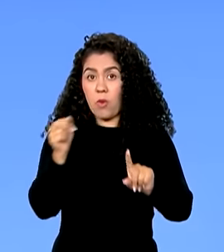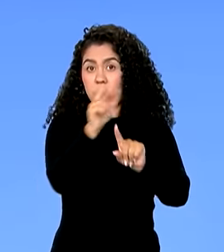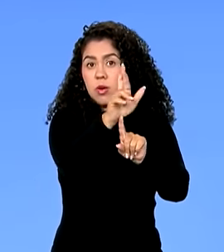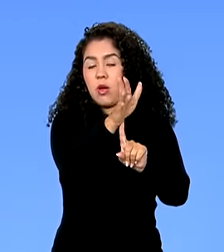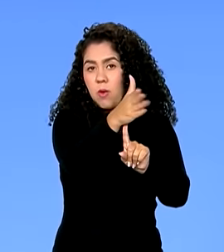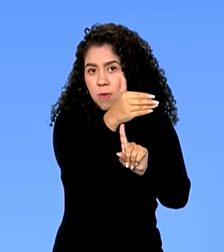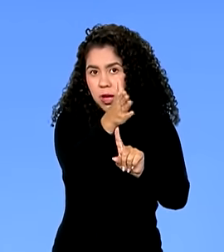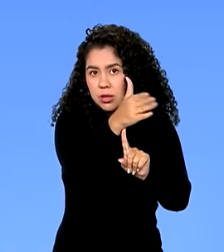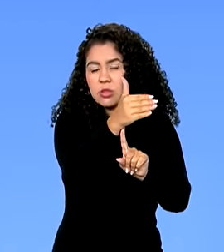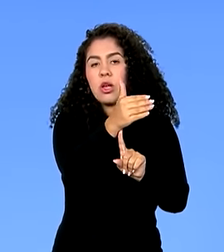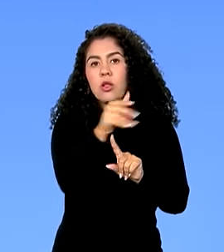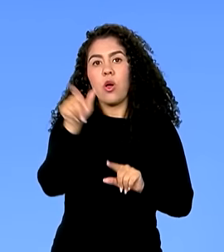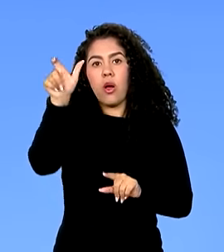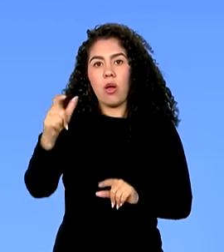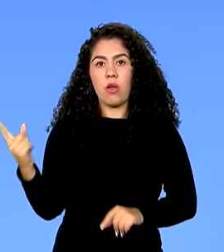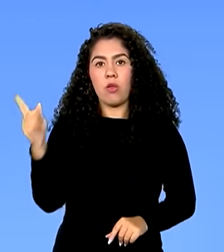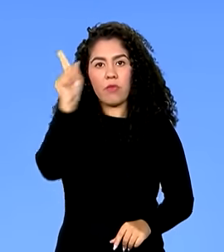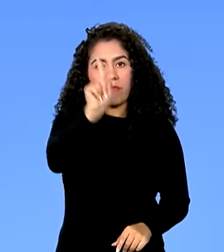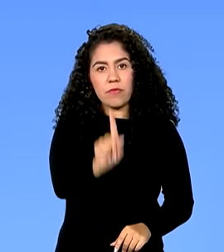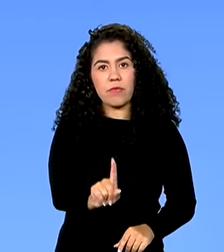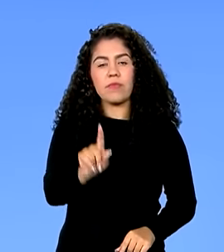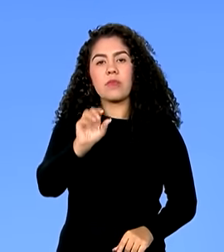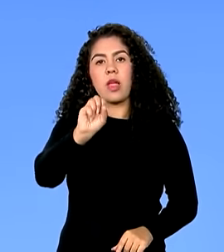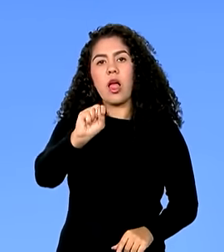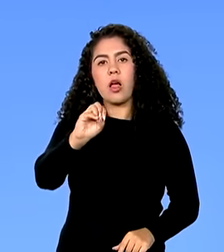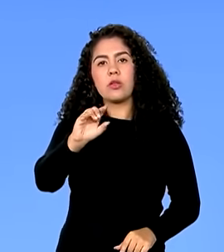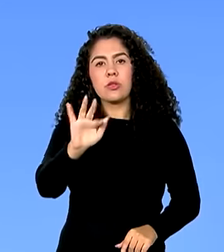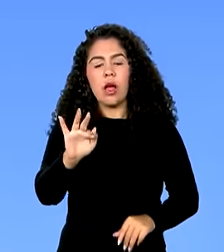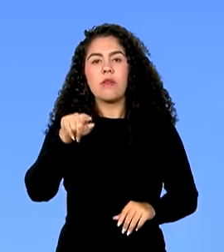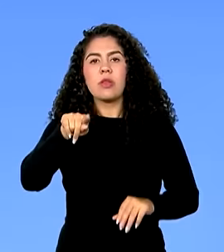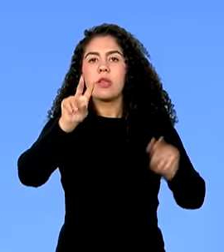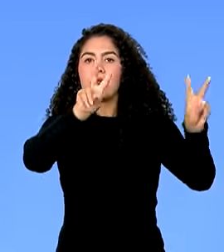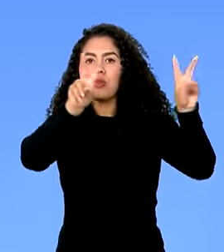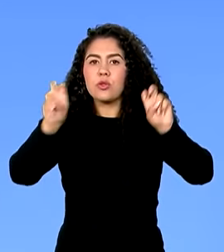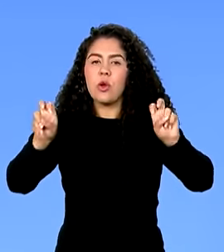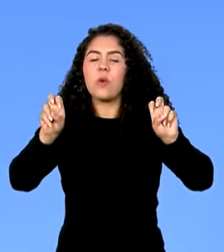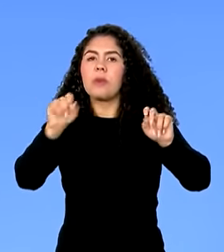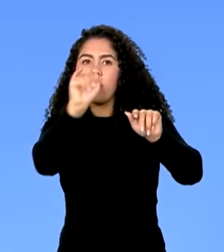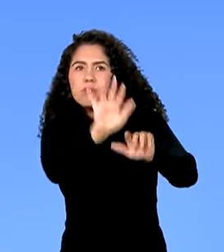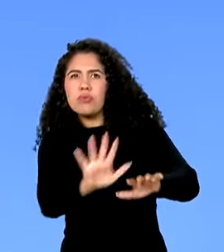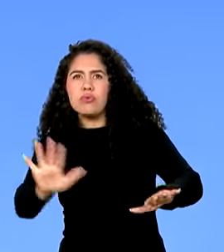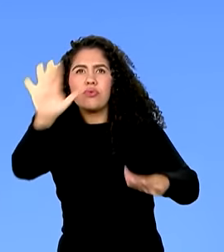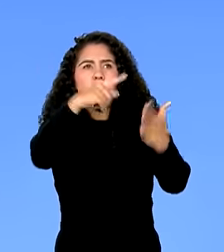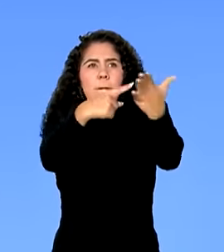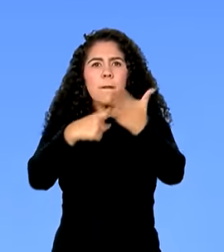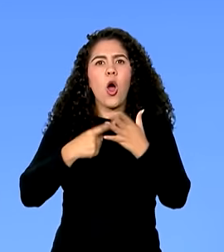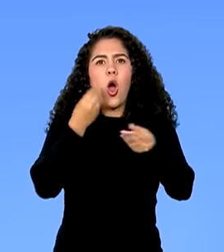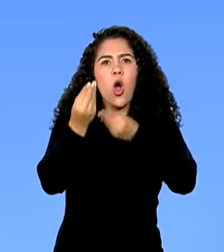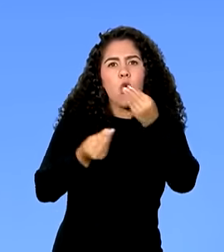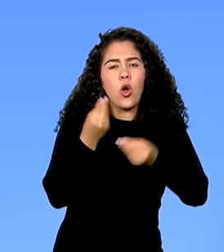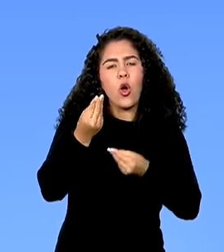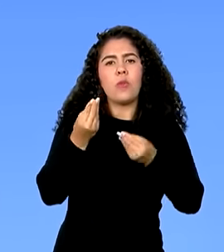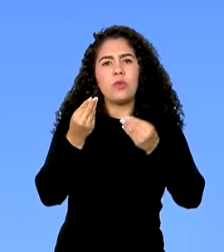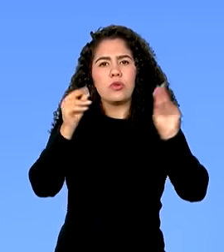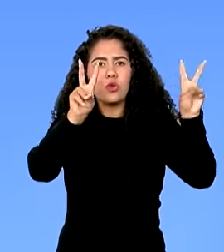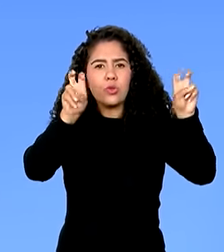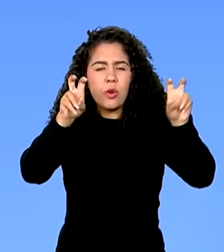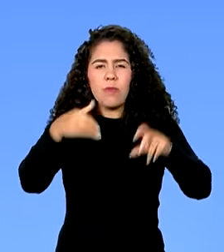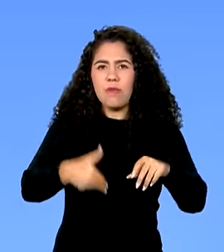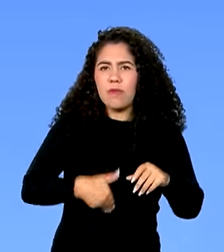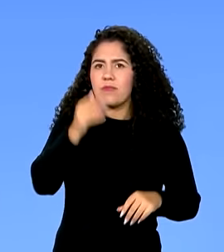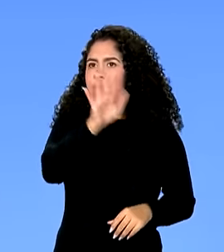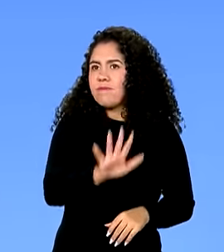SOF é o nome formal do mapa da fome, em relação já ao primeiro ano do governo atual.